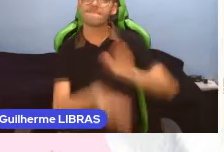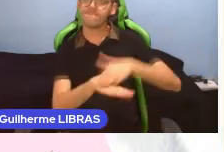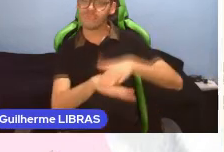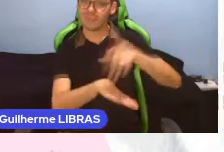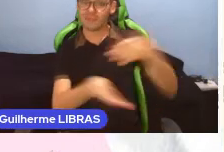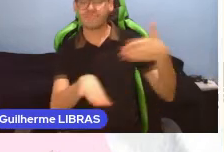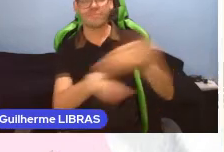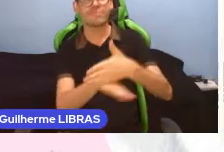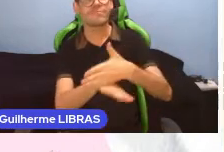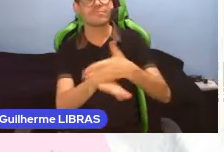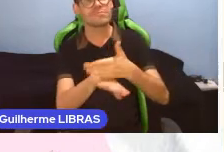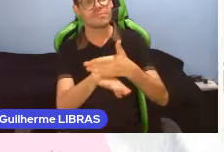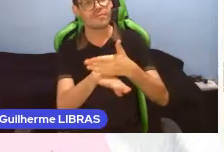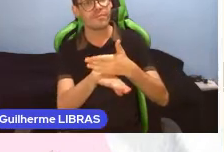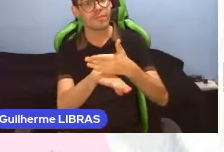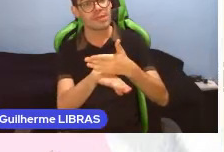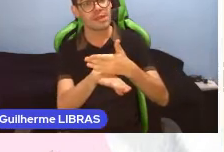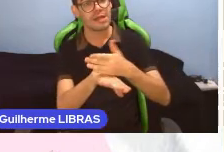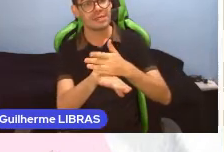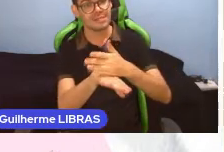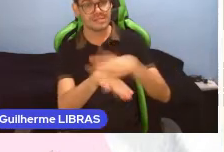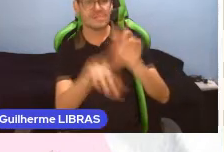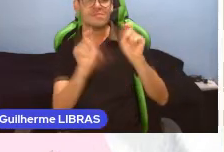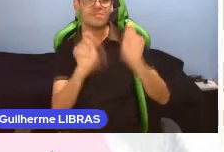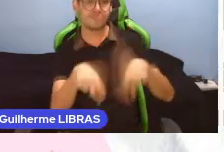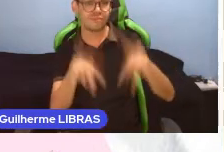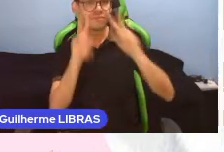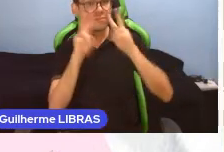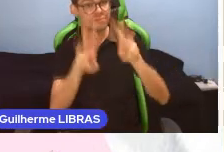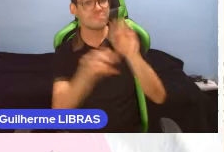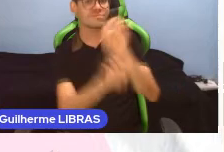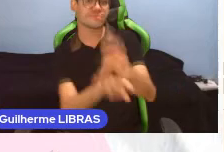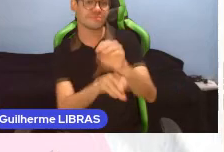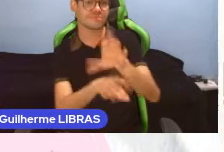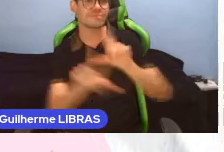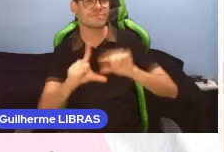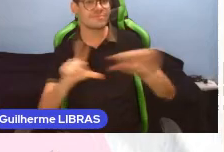acessar vídeos ensinando sobre legenda.